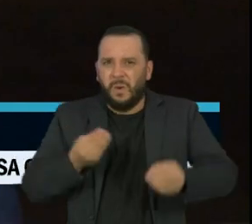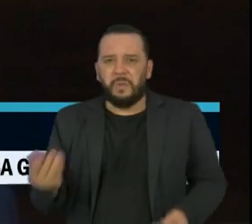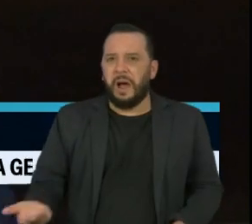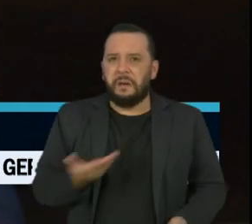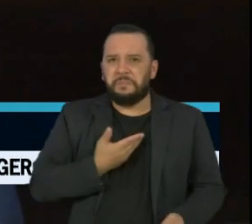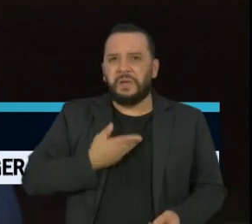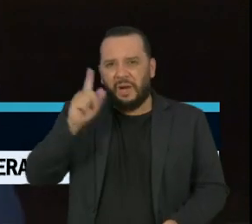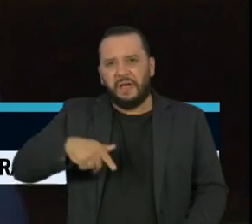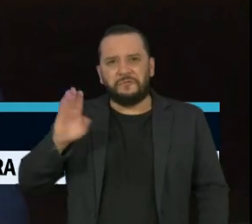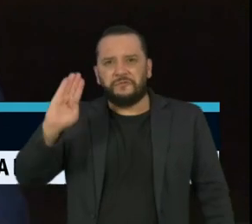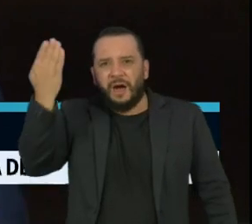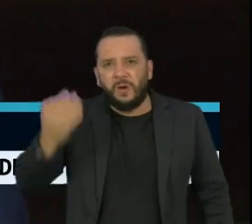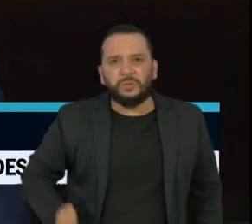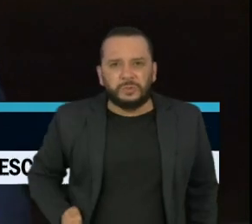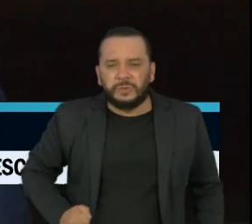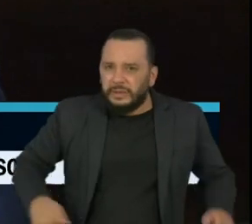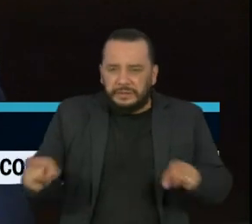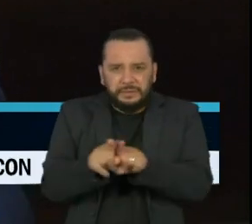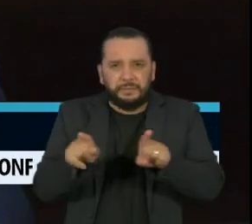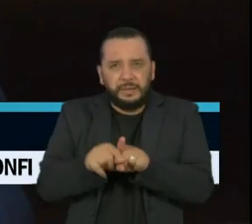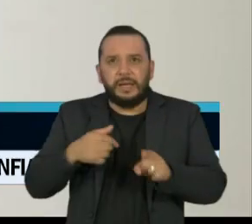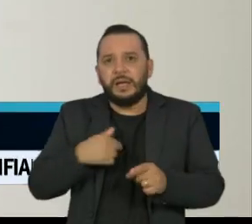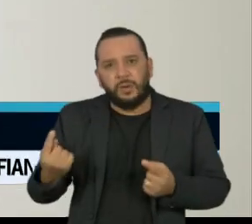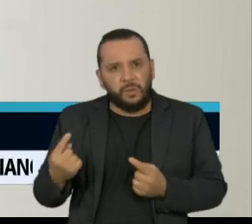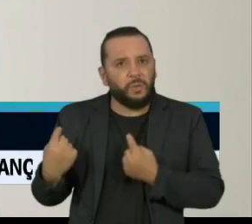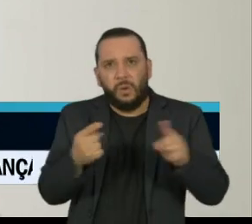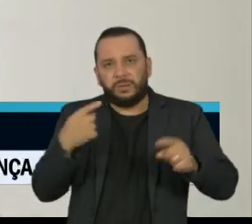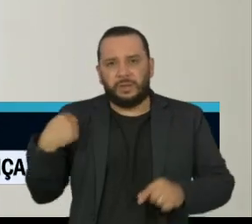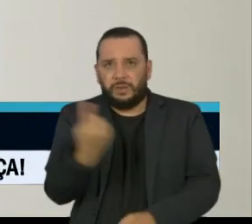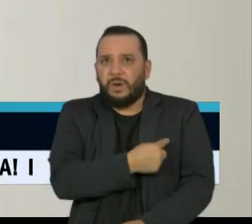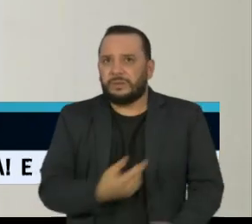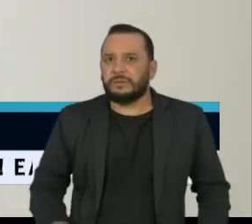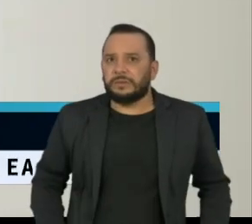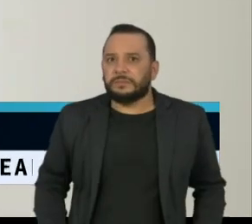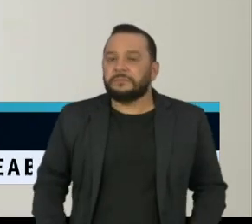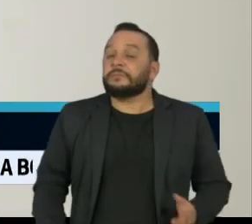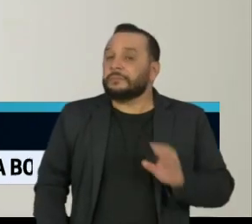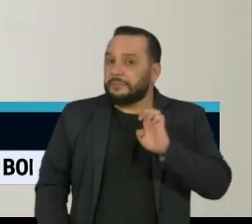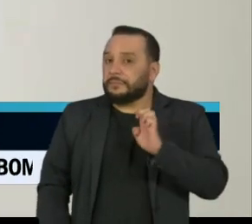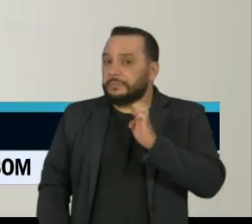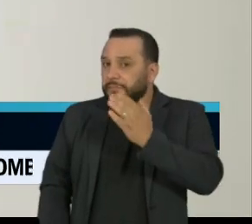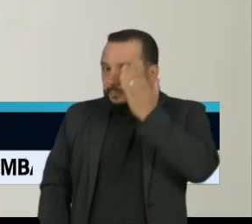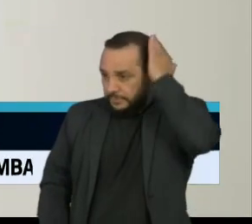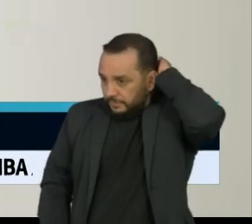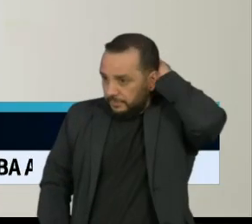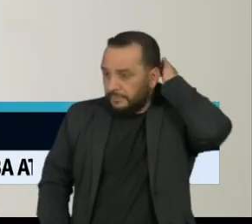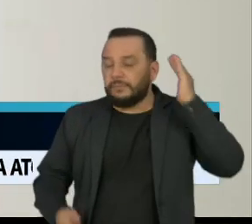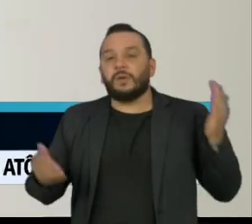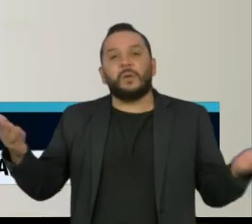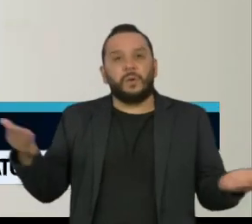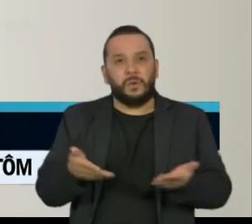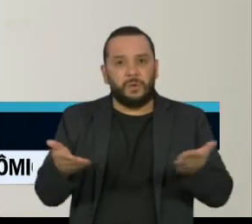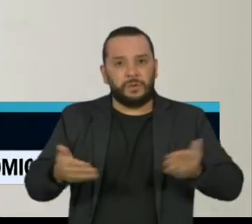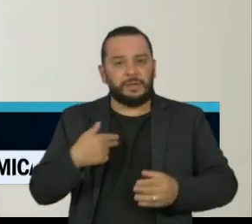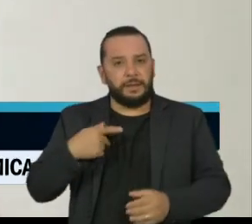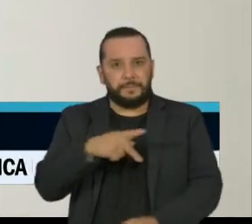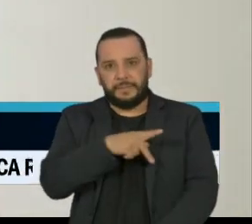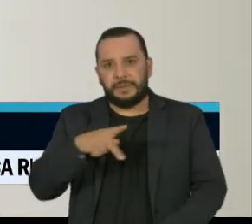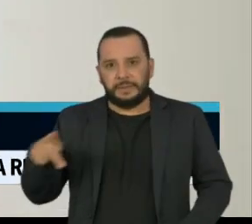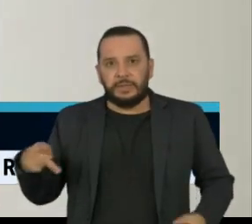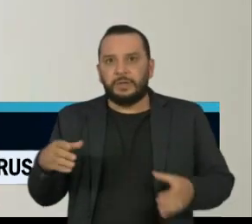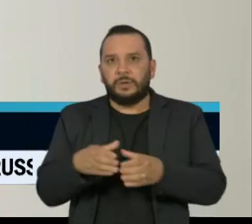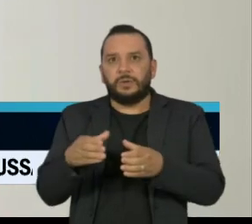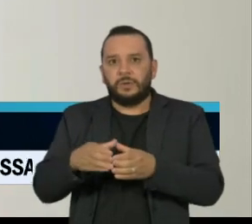de traição e de atentado à soberania nacional. O Eduardo Bolsonaro, hoje, ele é presidente da Comissão de